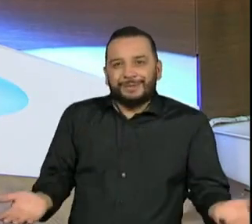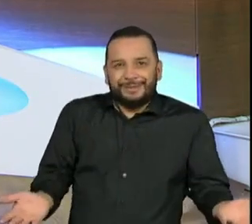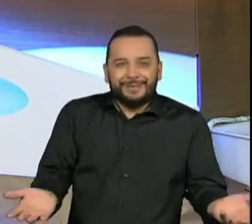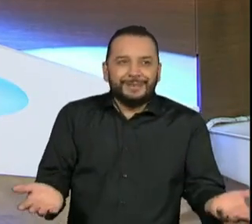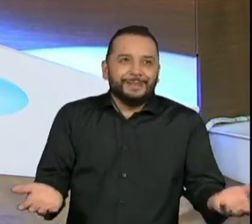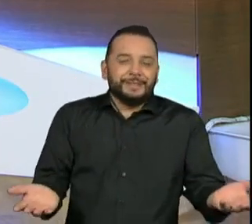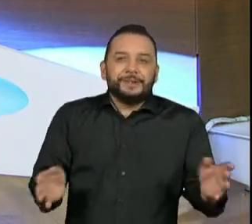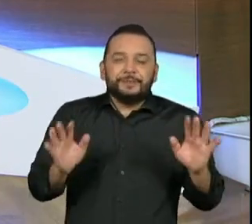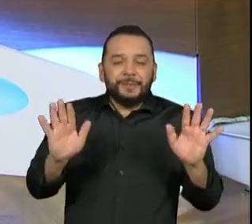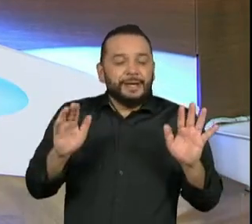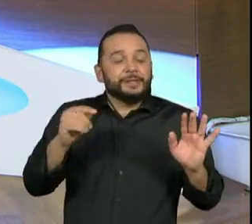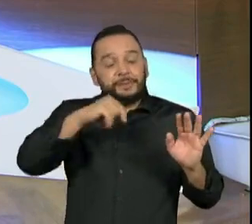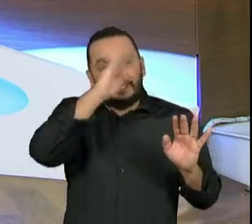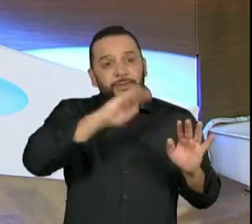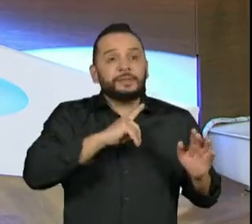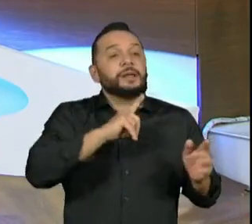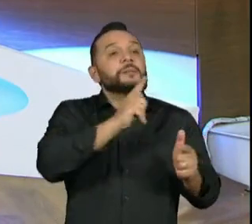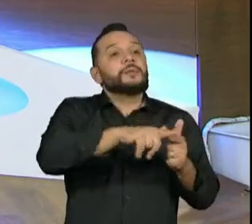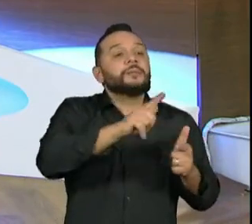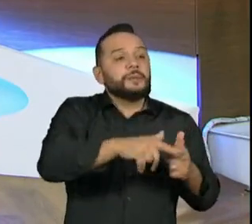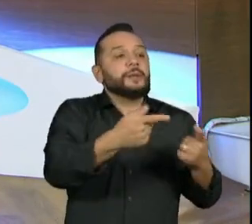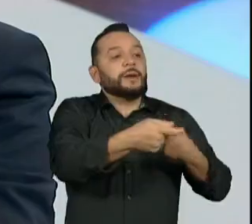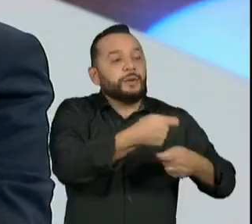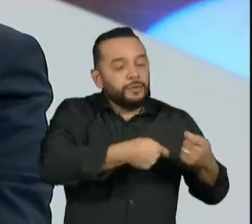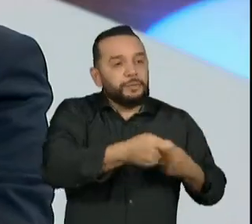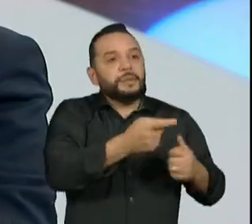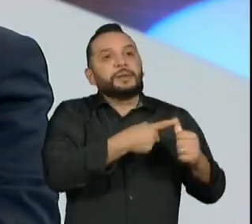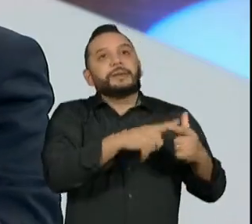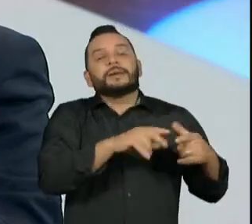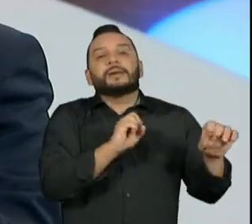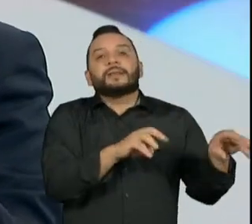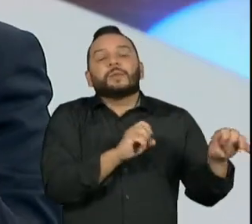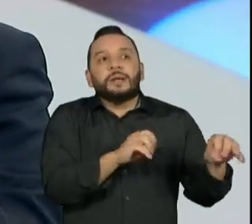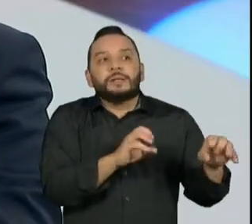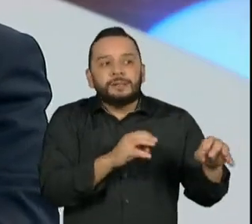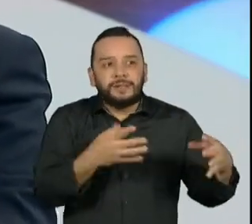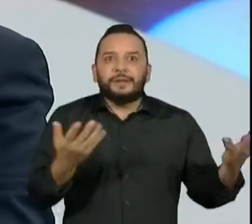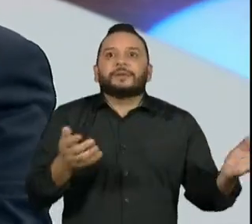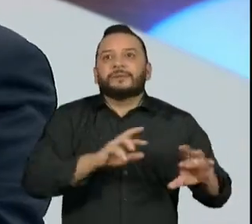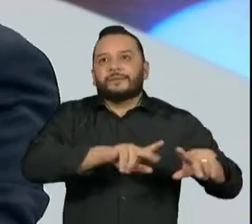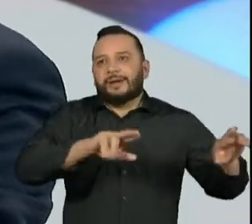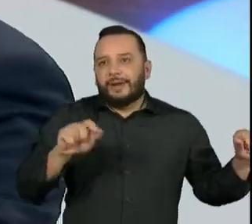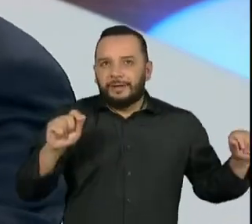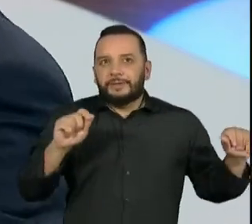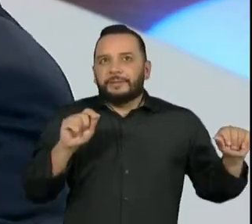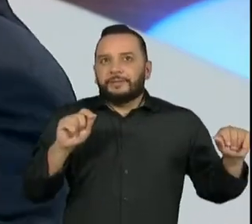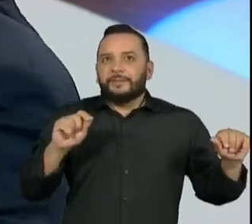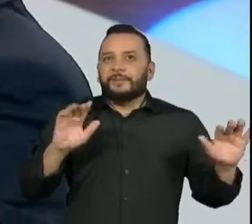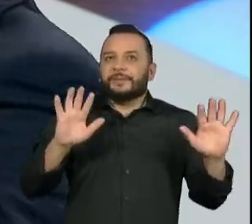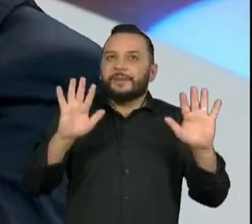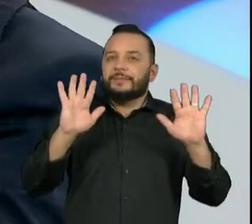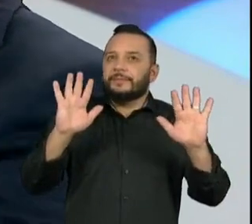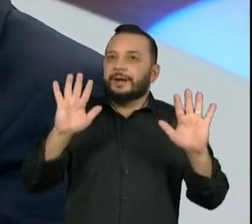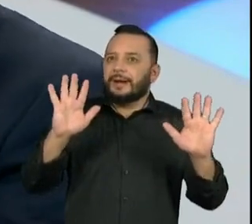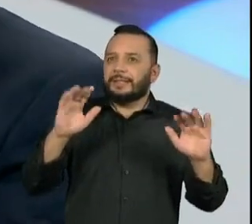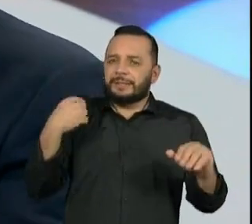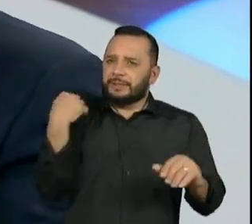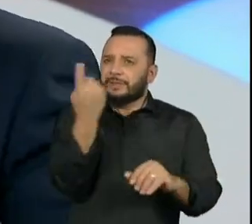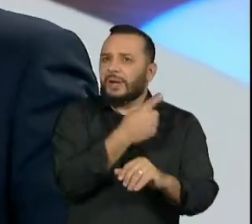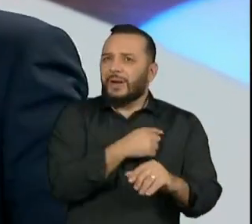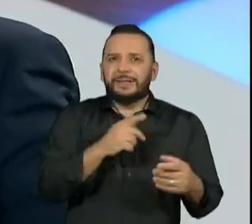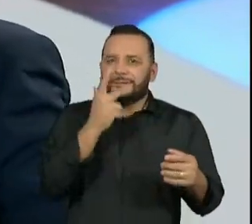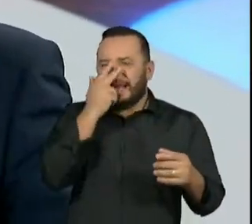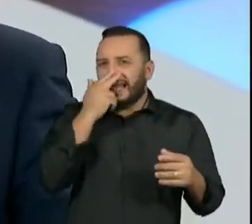economia, a educação, isto e aquilo. Mas está-se a criar um tal clima de confronto quase metafísico,